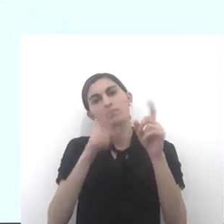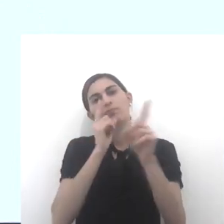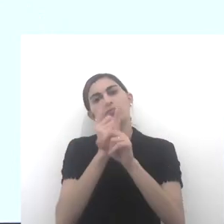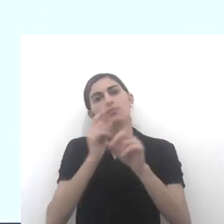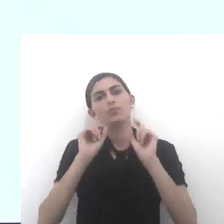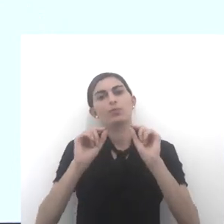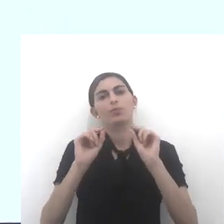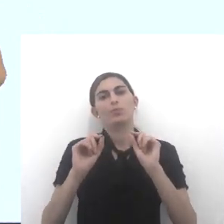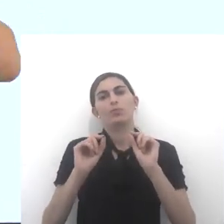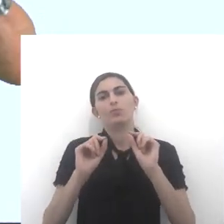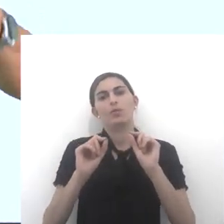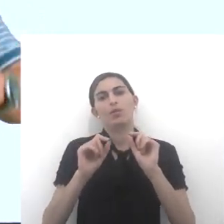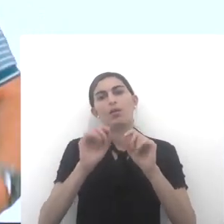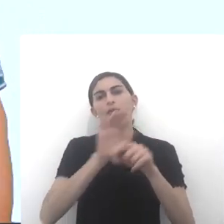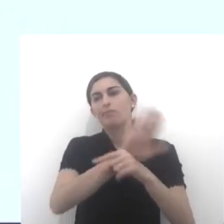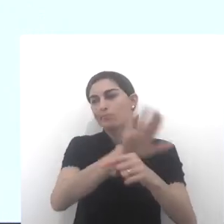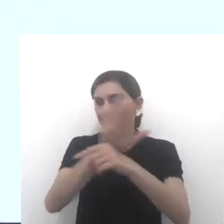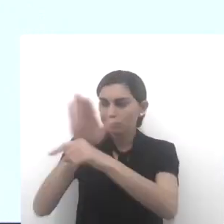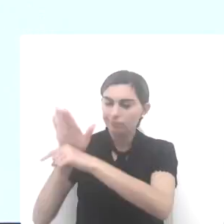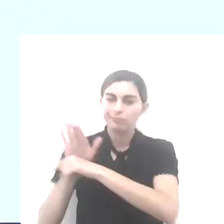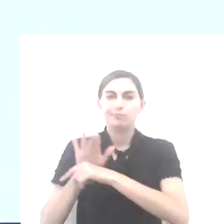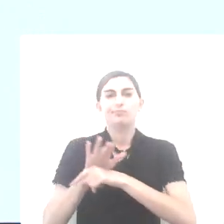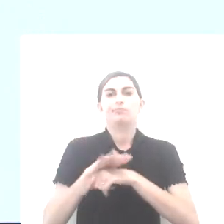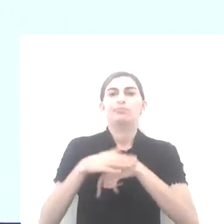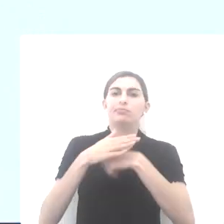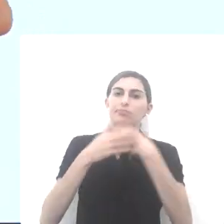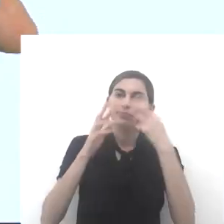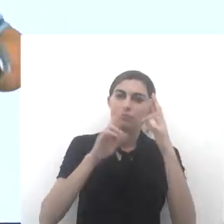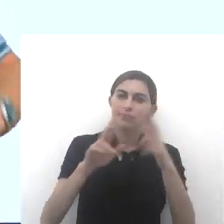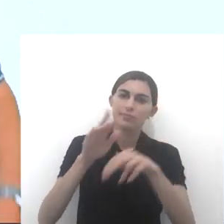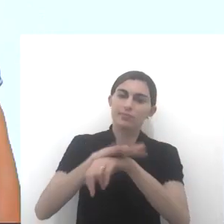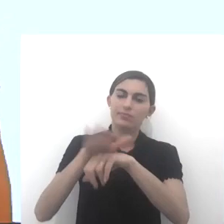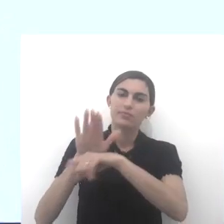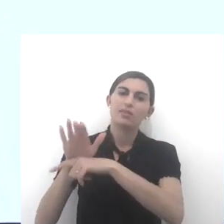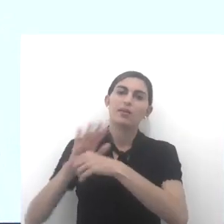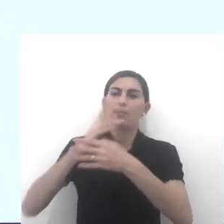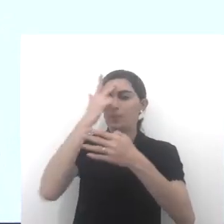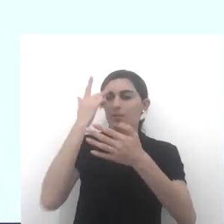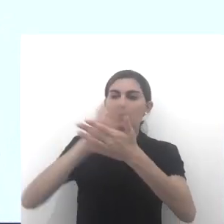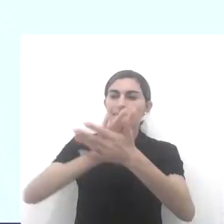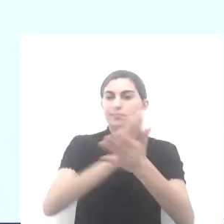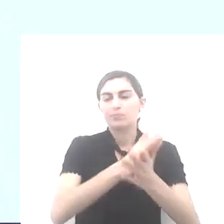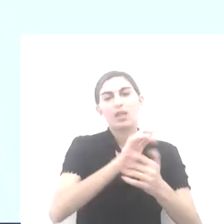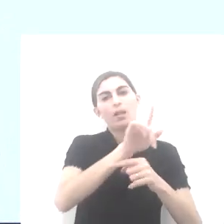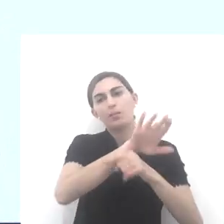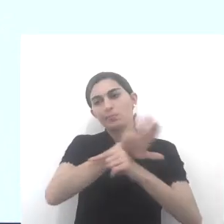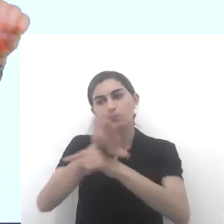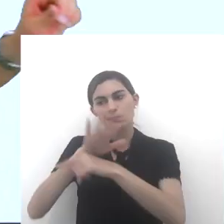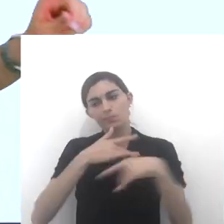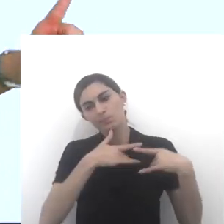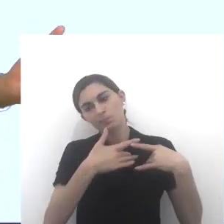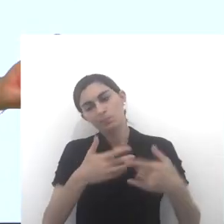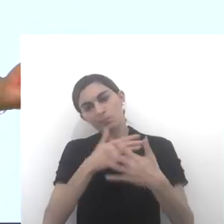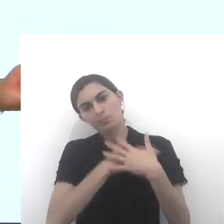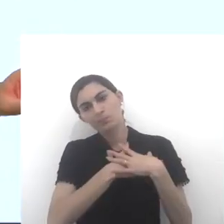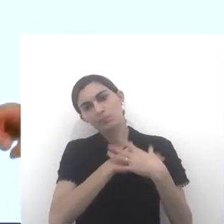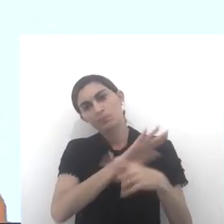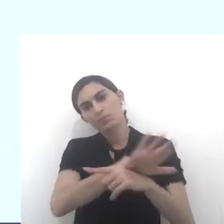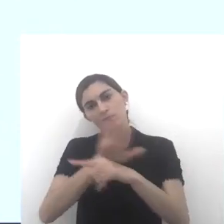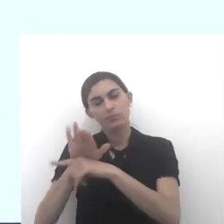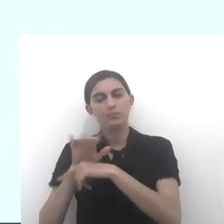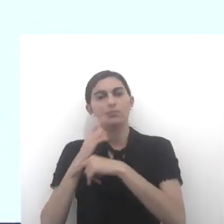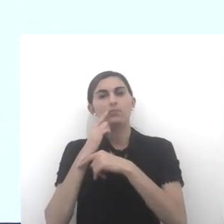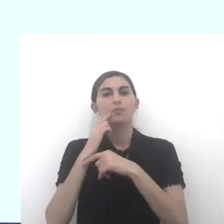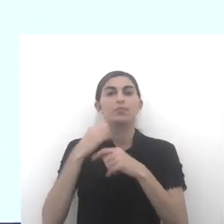encontramos o que? A questão da caridade, a questão dos excluídos, então é importante sempre salientar isso